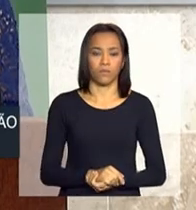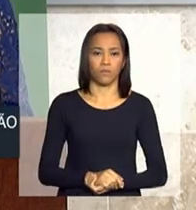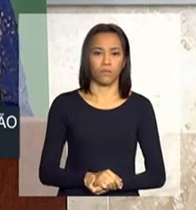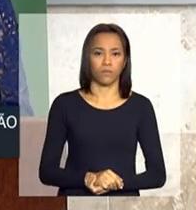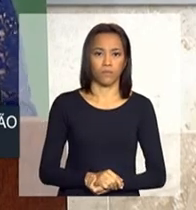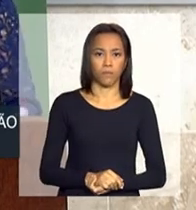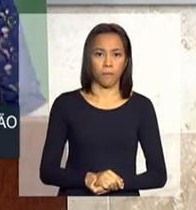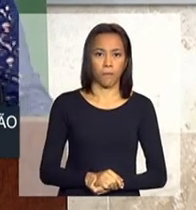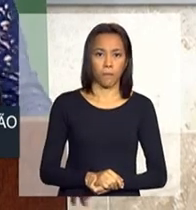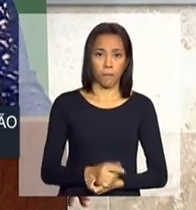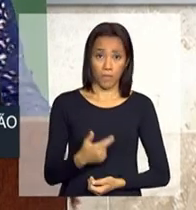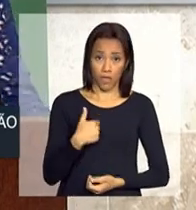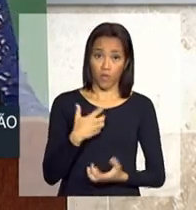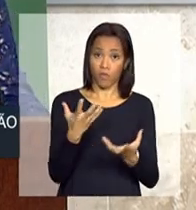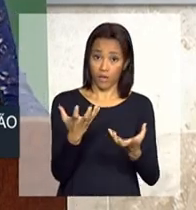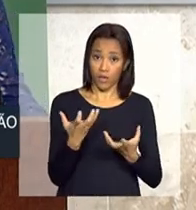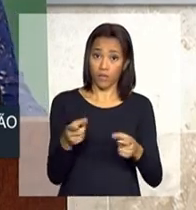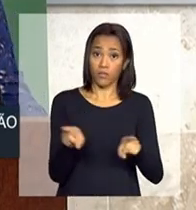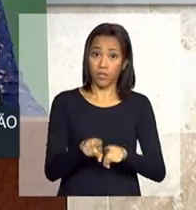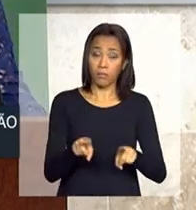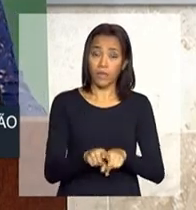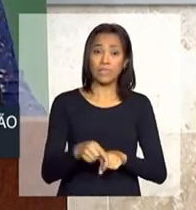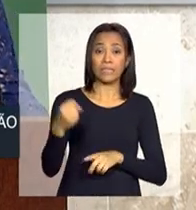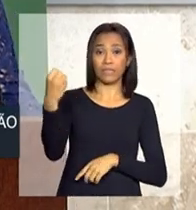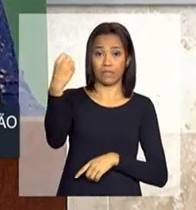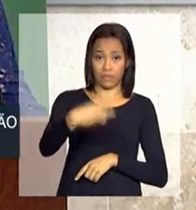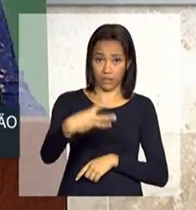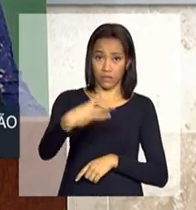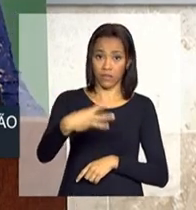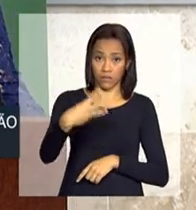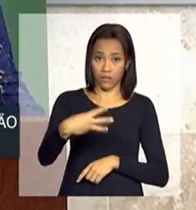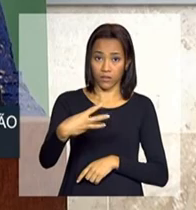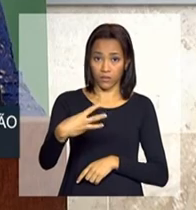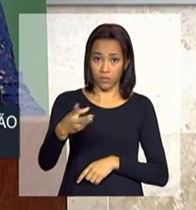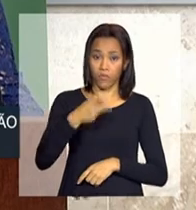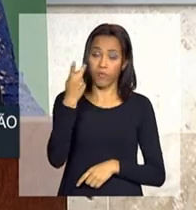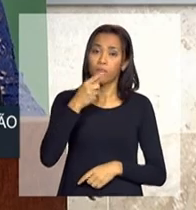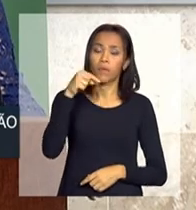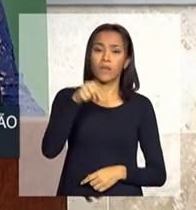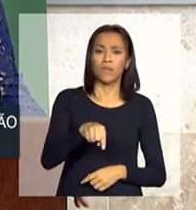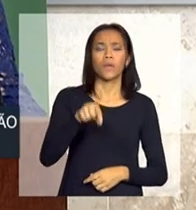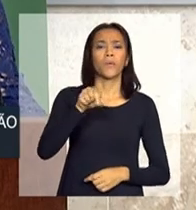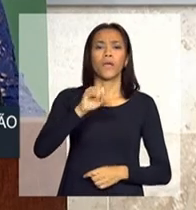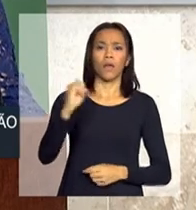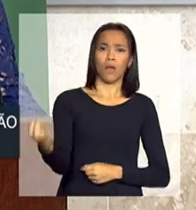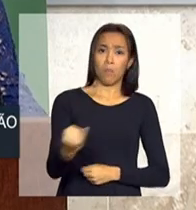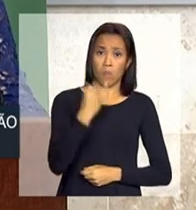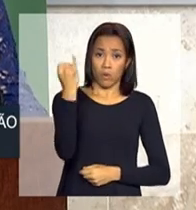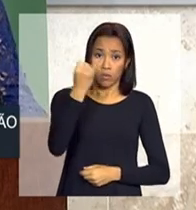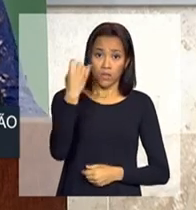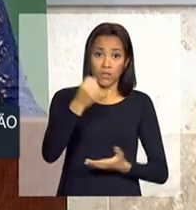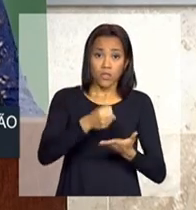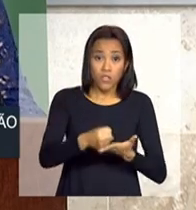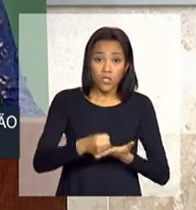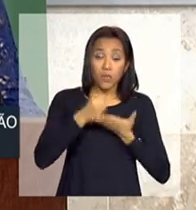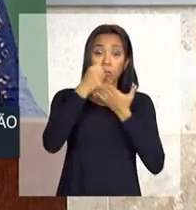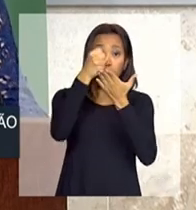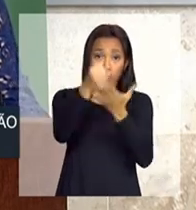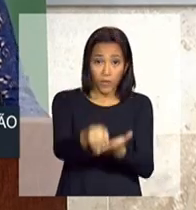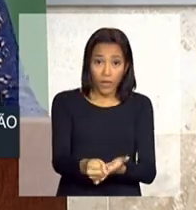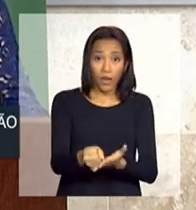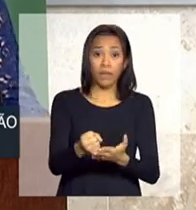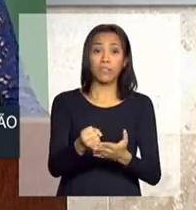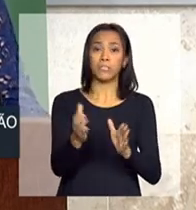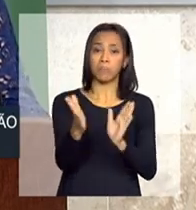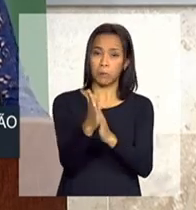Eu queria, em terceiro lugar, destacar a importância de apoiar e valorizar as